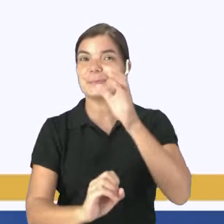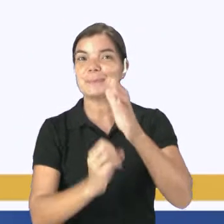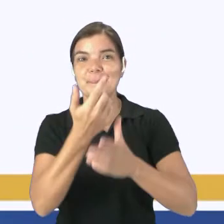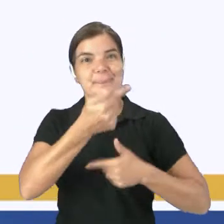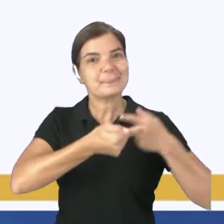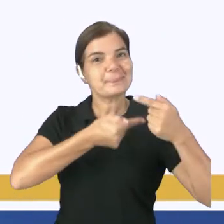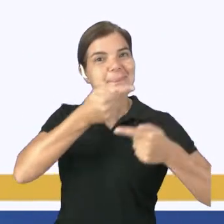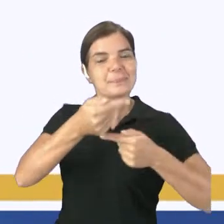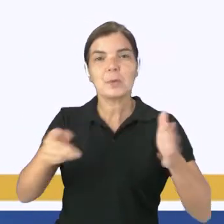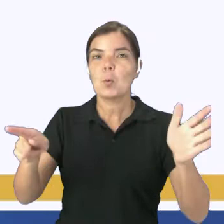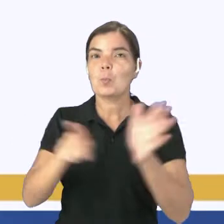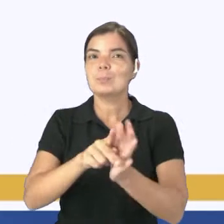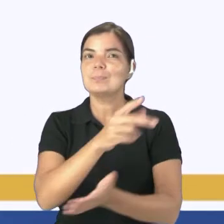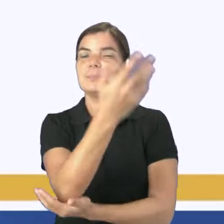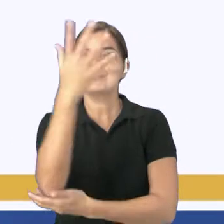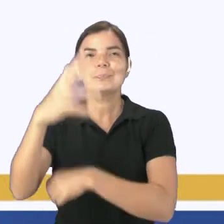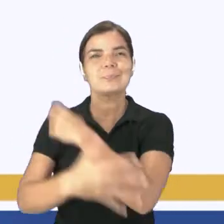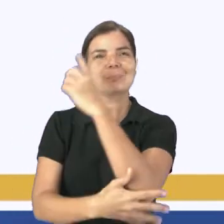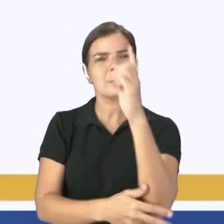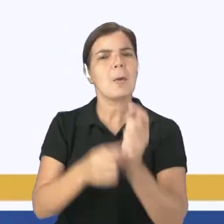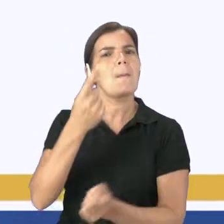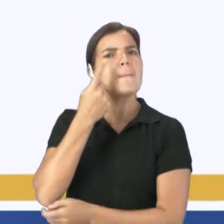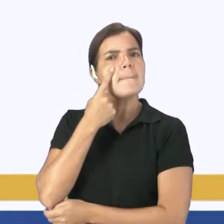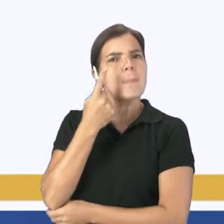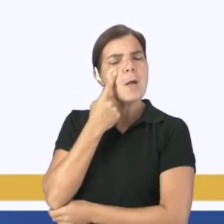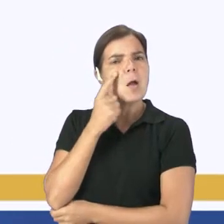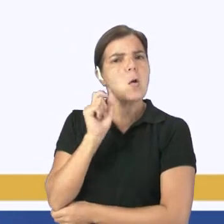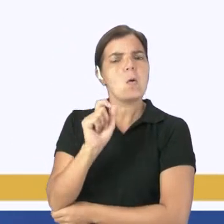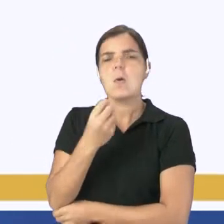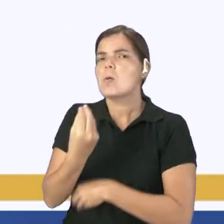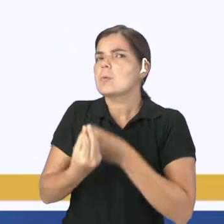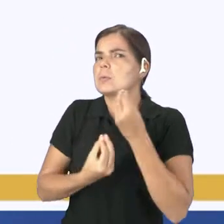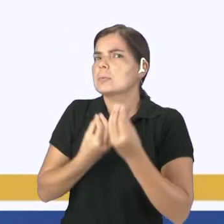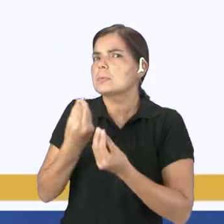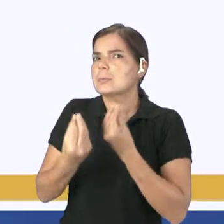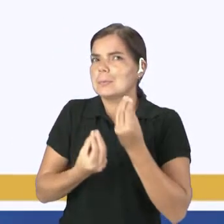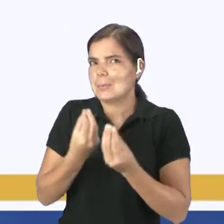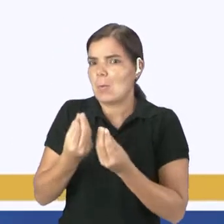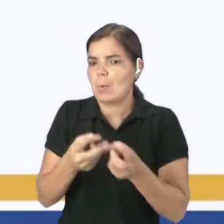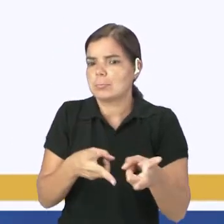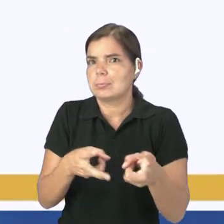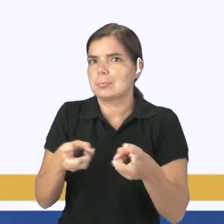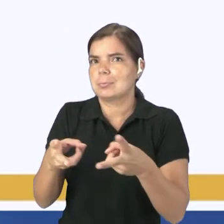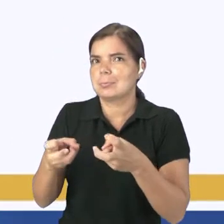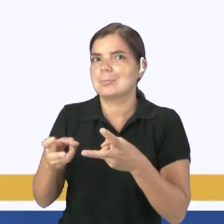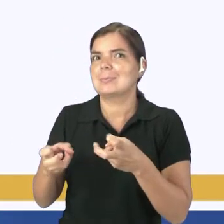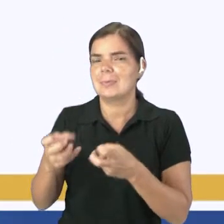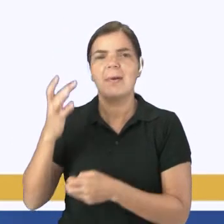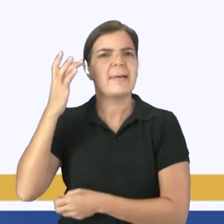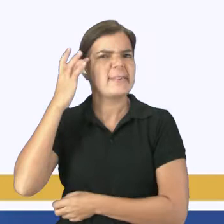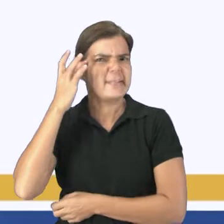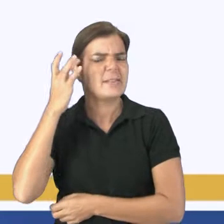natureza. Mas só que a gente vai observar como é que vem sendo essa exploração. Será que ela está acontecendo de uma forma